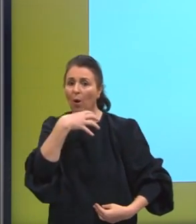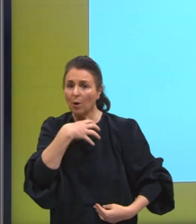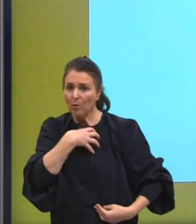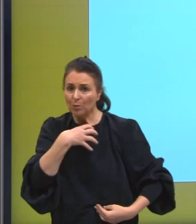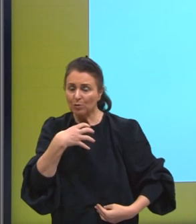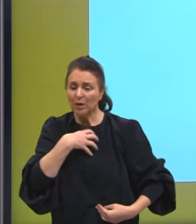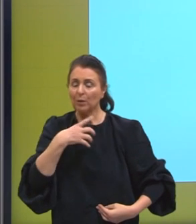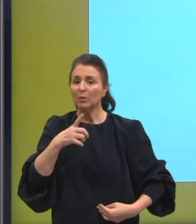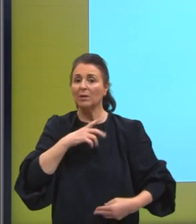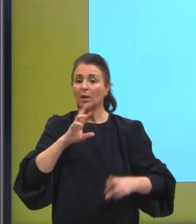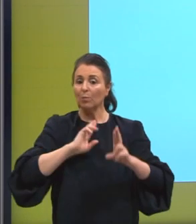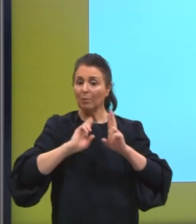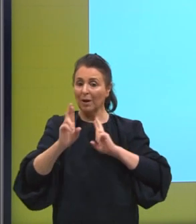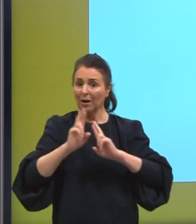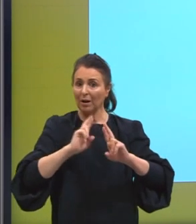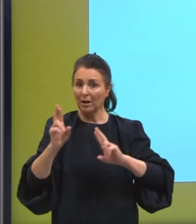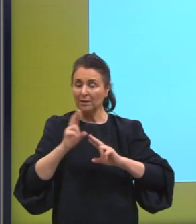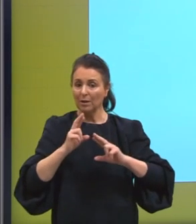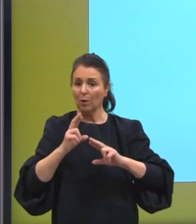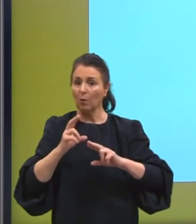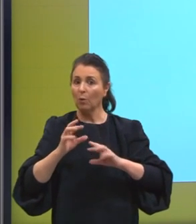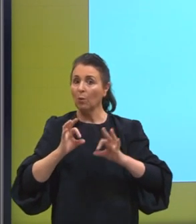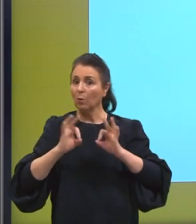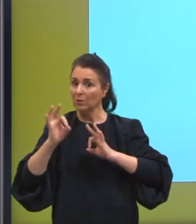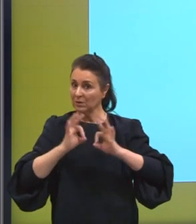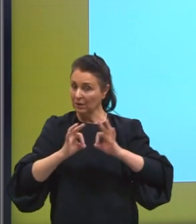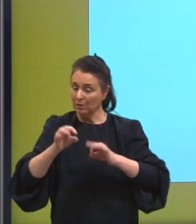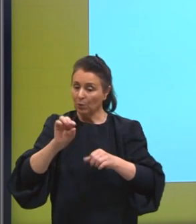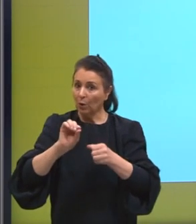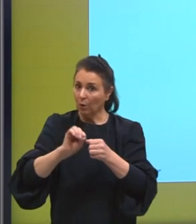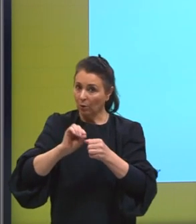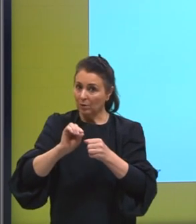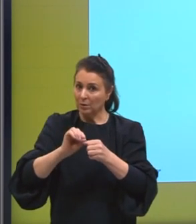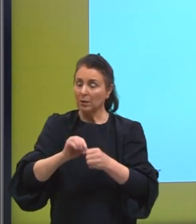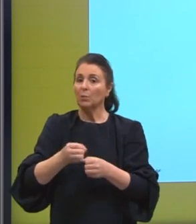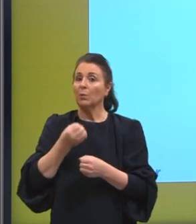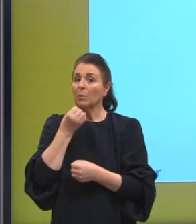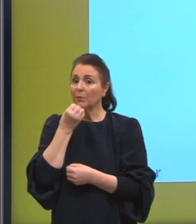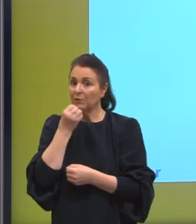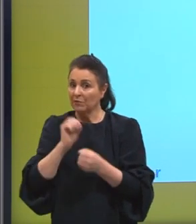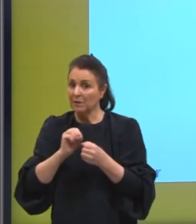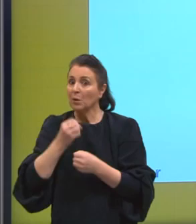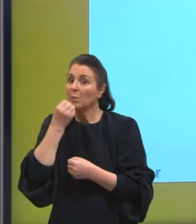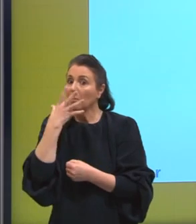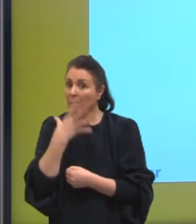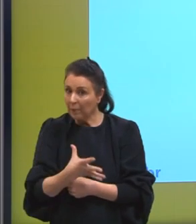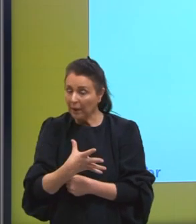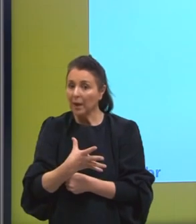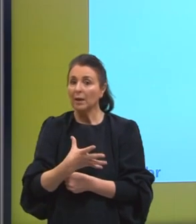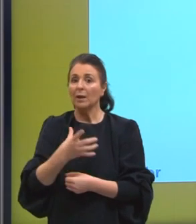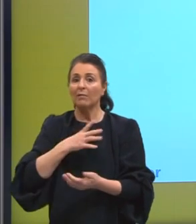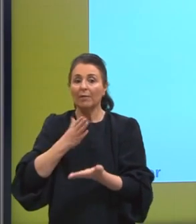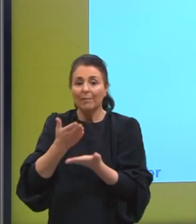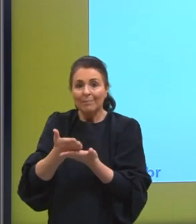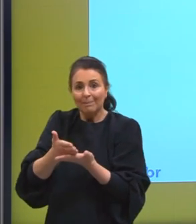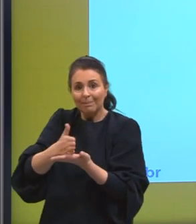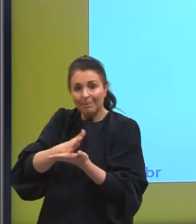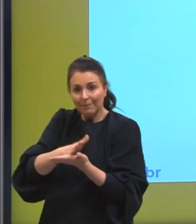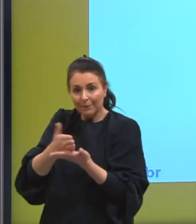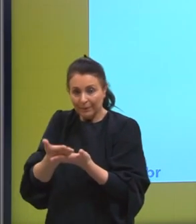relaciona com nossas ações e emoções e que quando bem cultivada promove a mediania e a